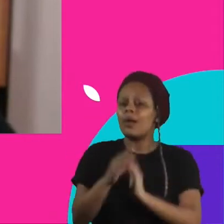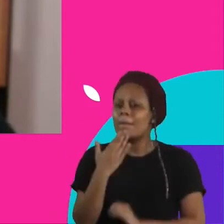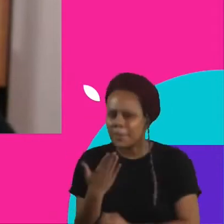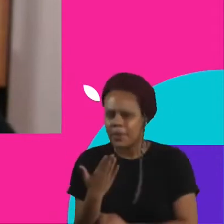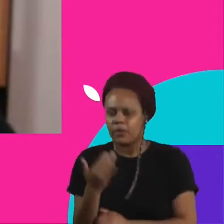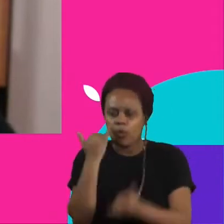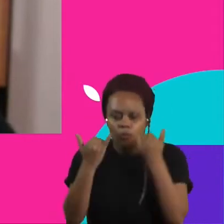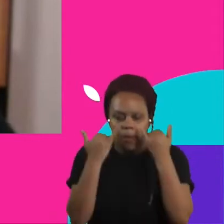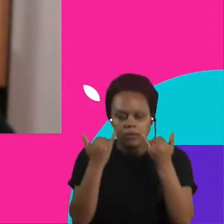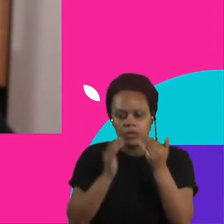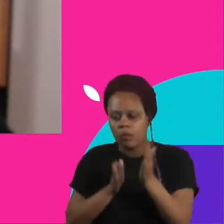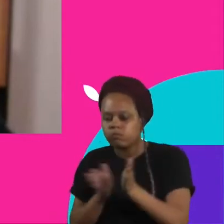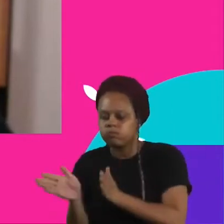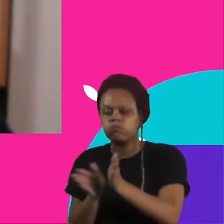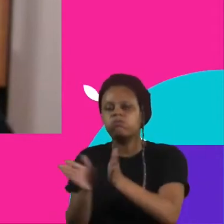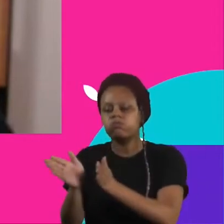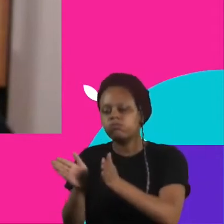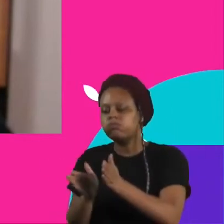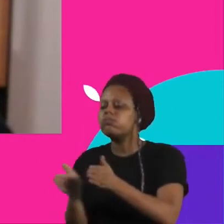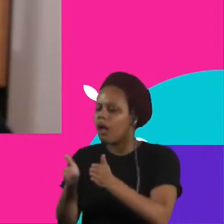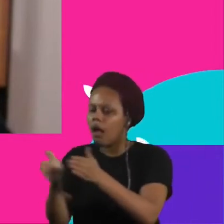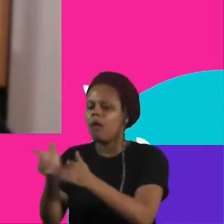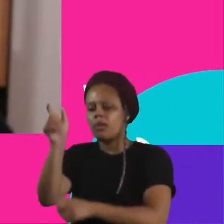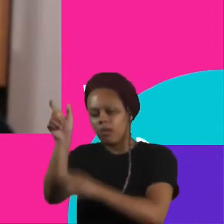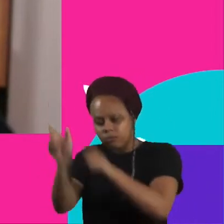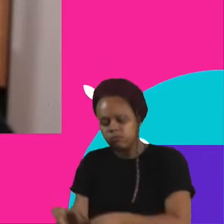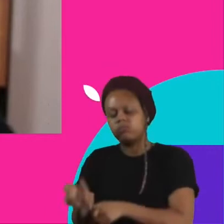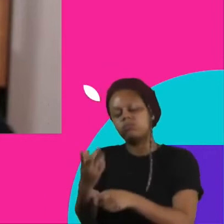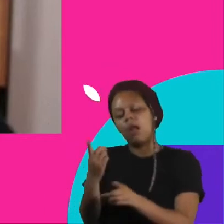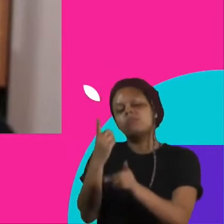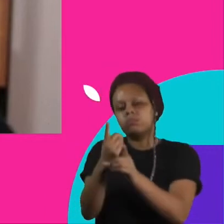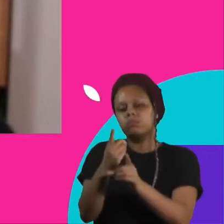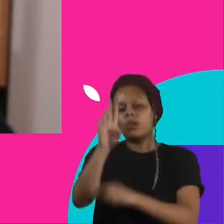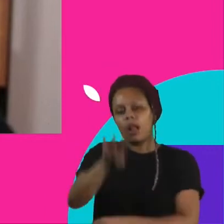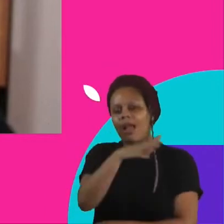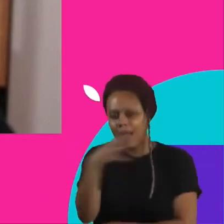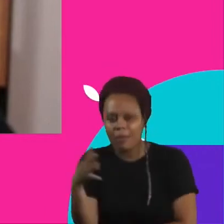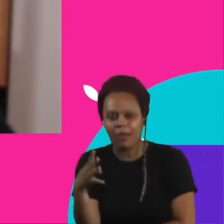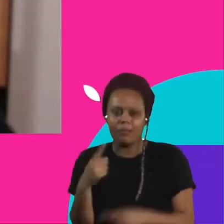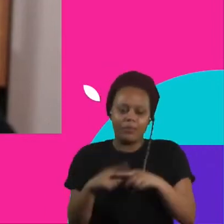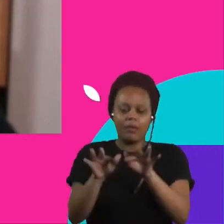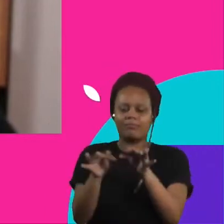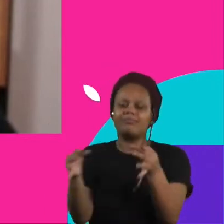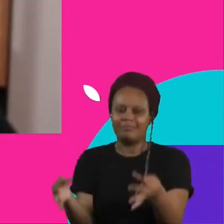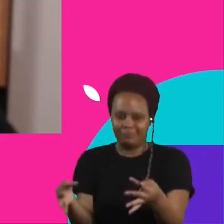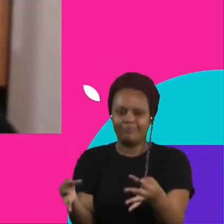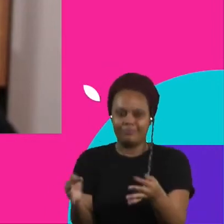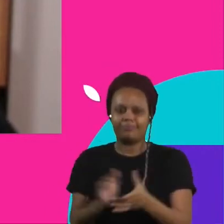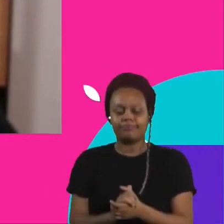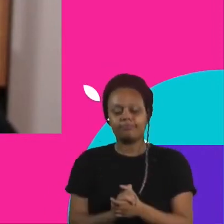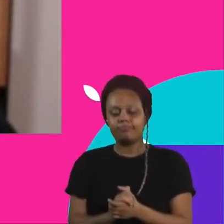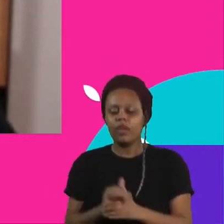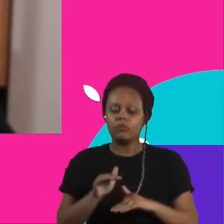direciona a pessoa para baixar essa planilha, que não é uma planilha pesada, é uma planilha simples. E, aos